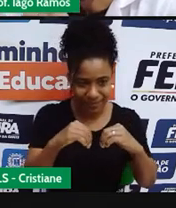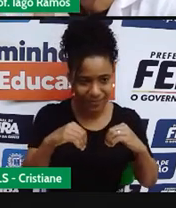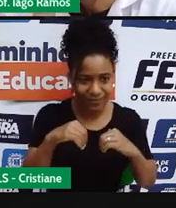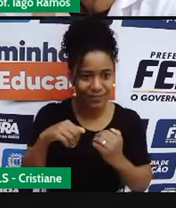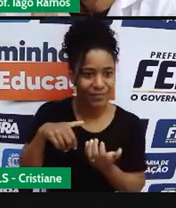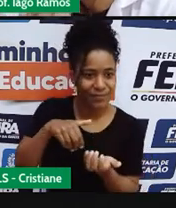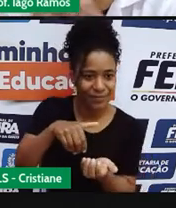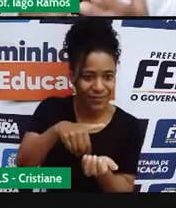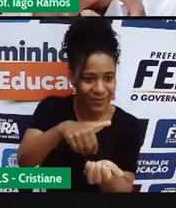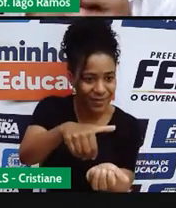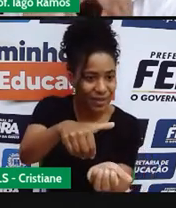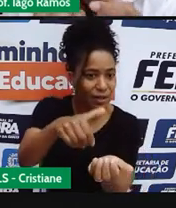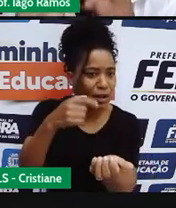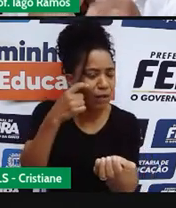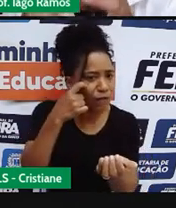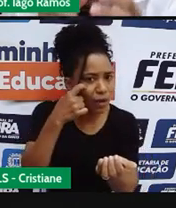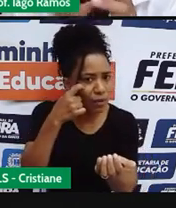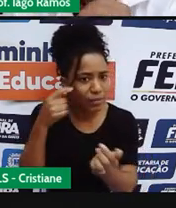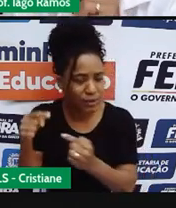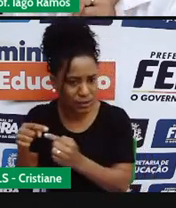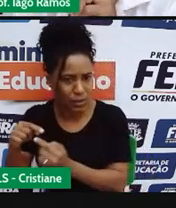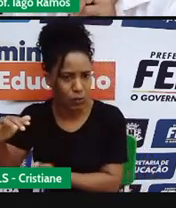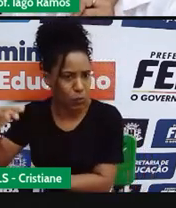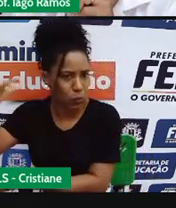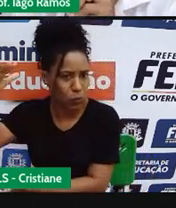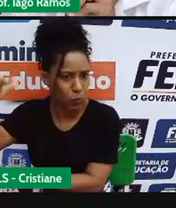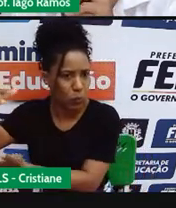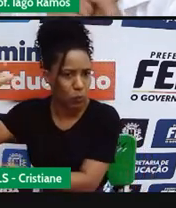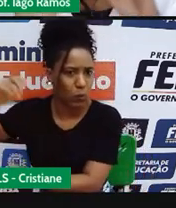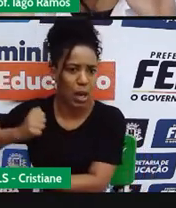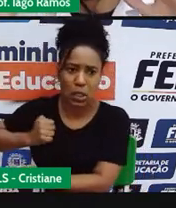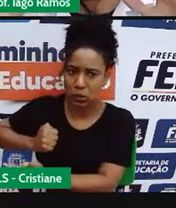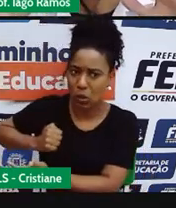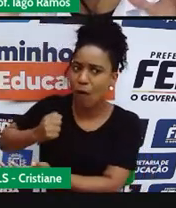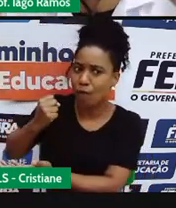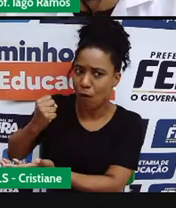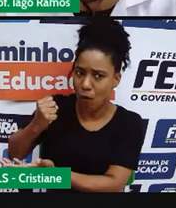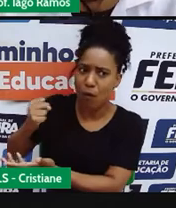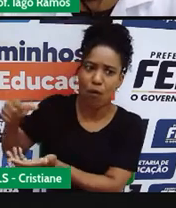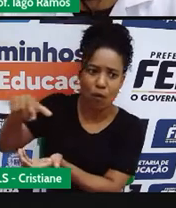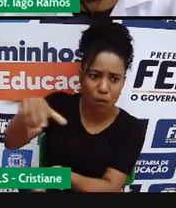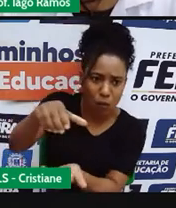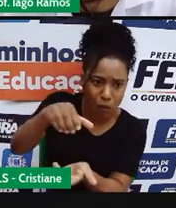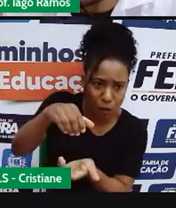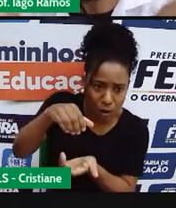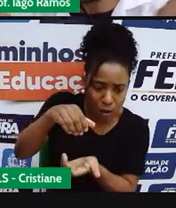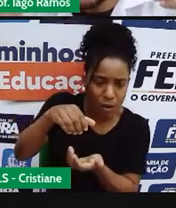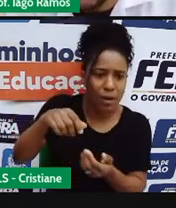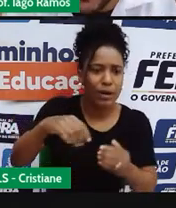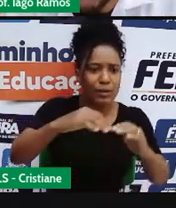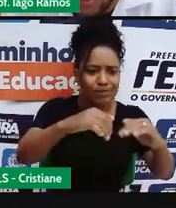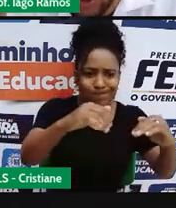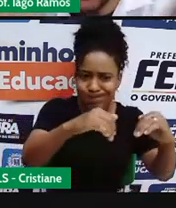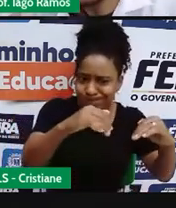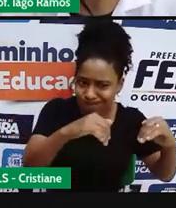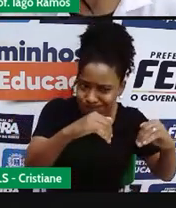adubo? Existe uma comunicação ali? Bom, vai